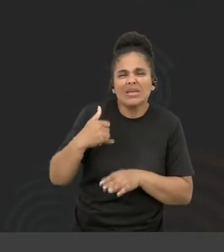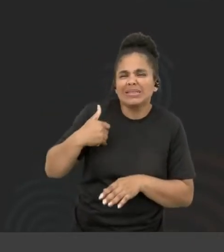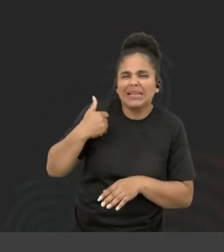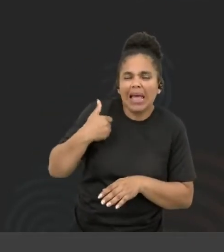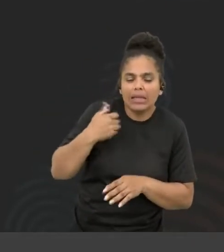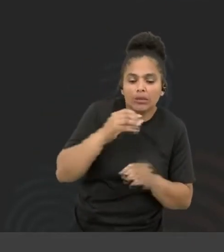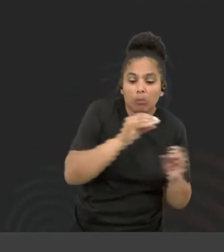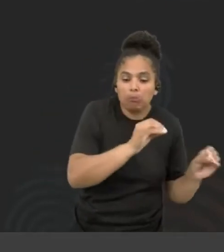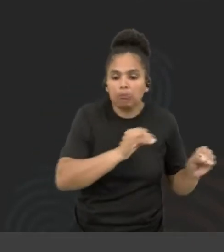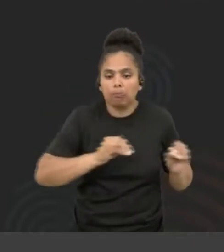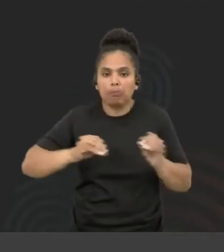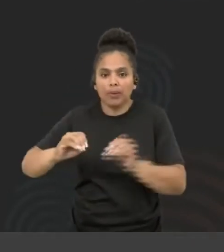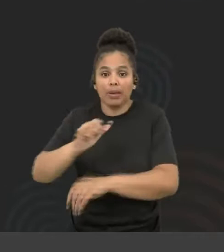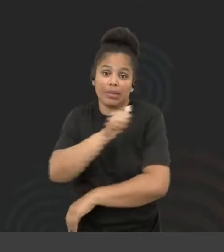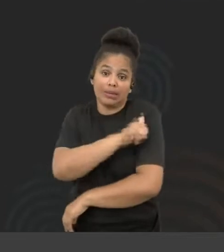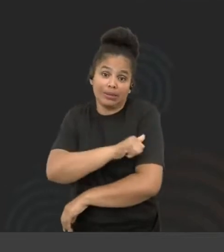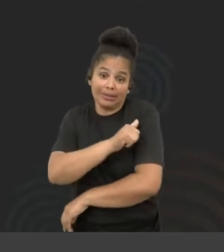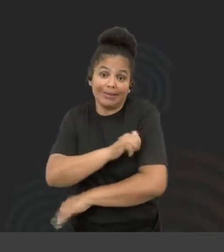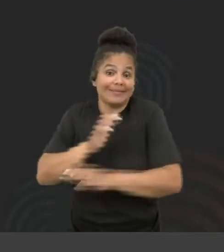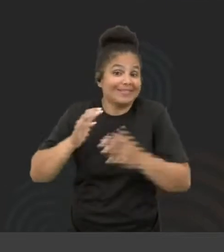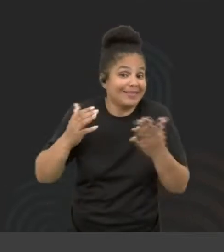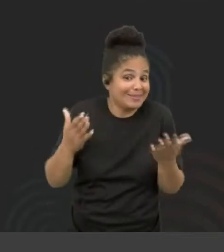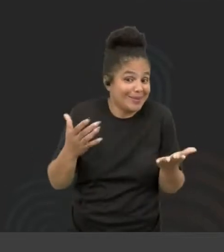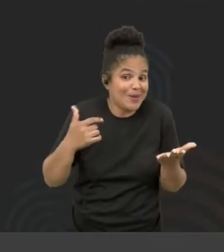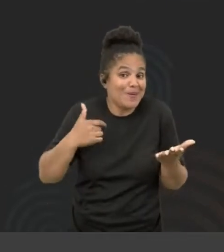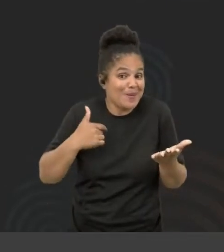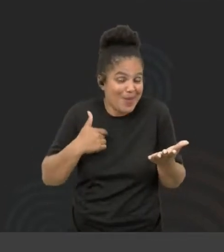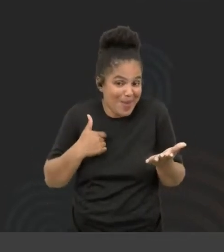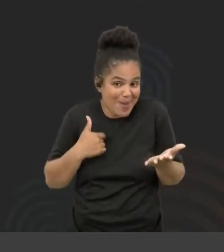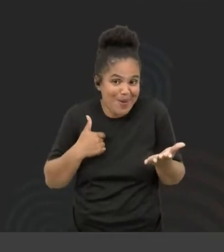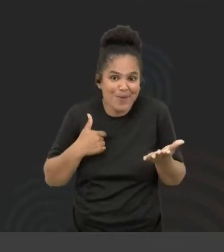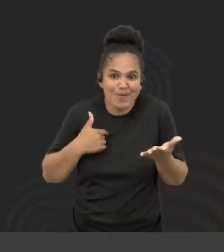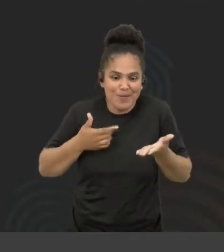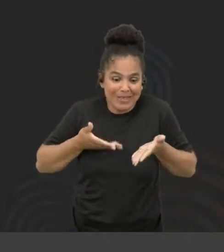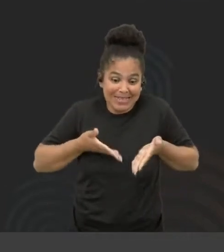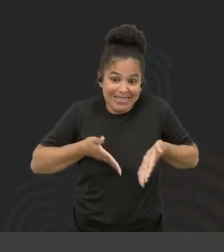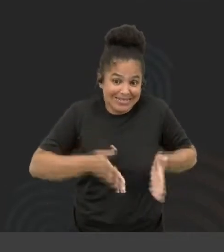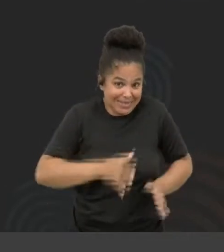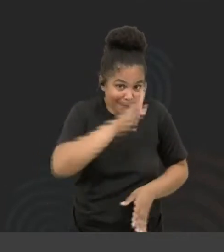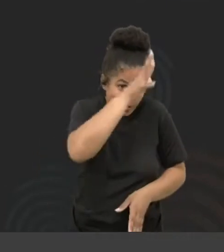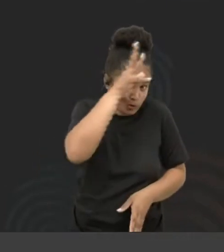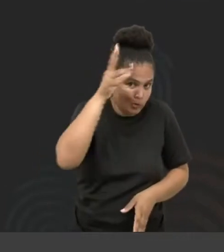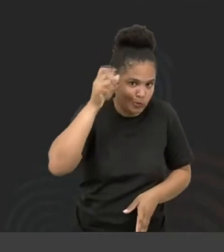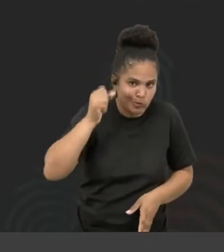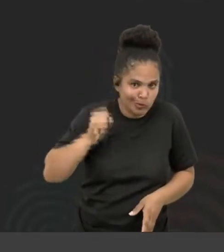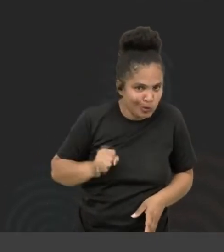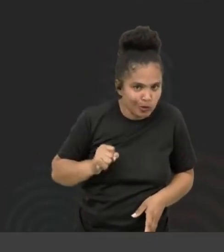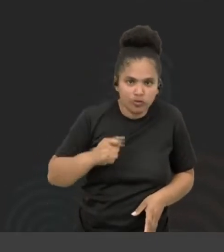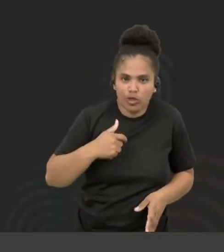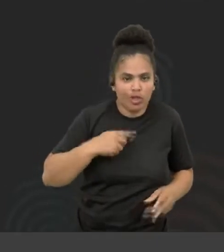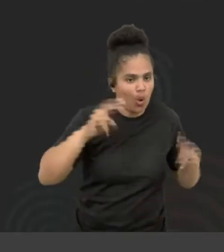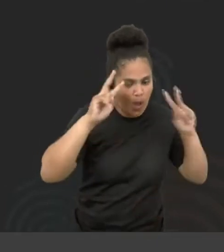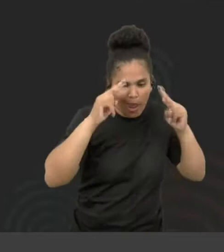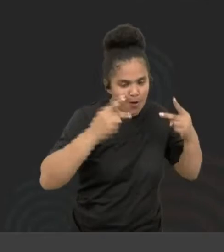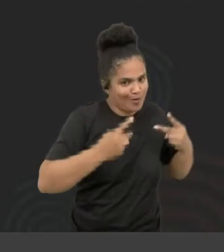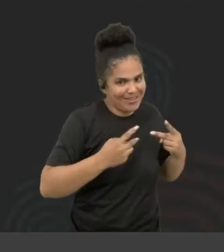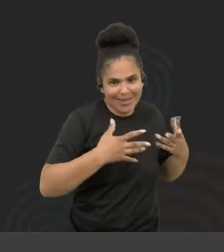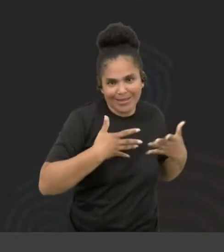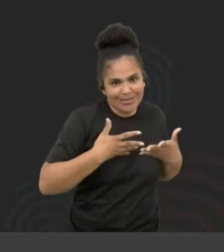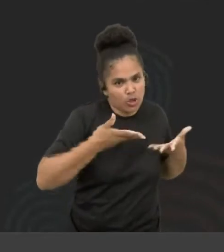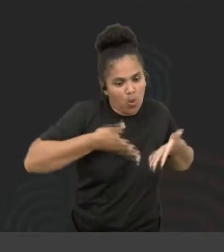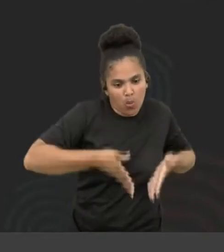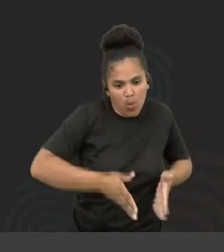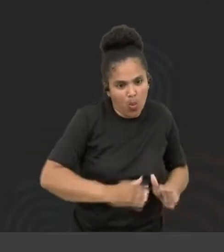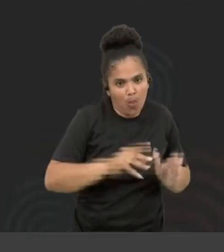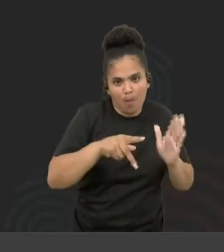de Janeiro. Então, dentro do lugar onde eu nasci, as pessoas não me reconhecem como um